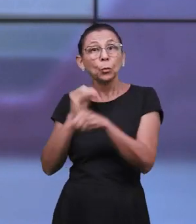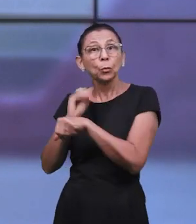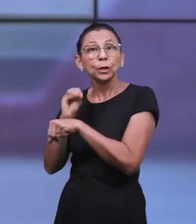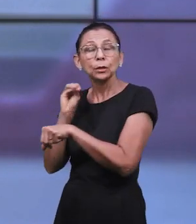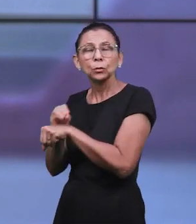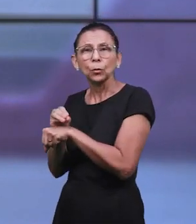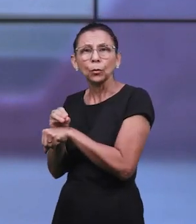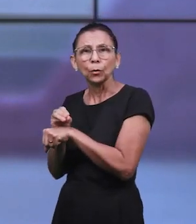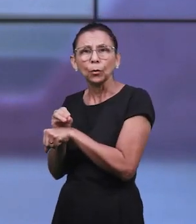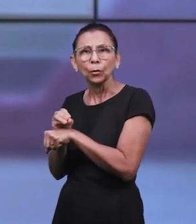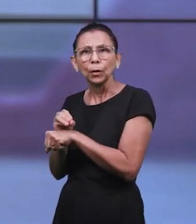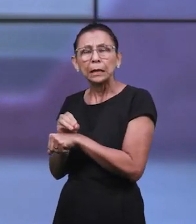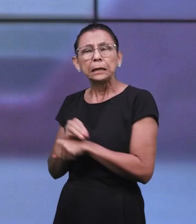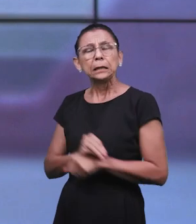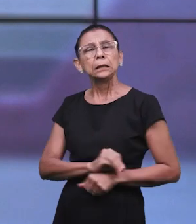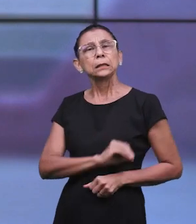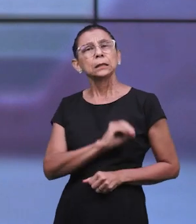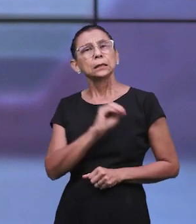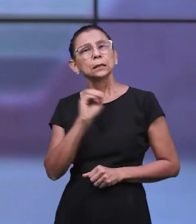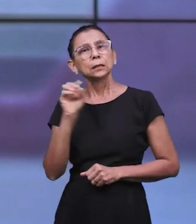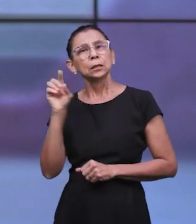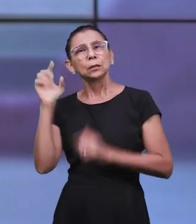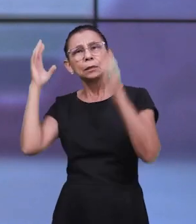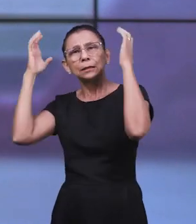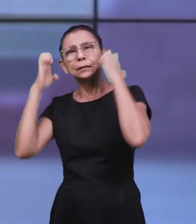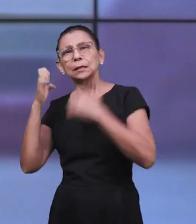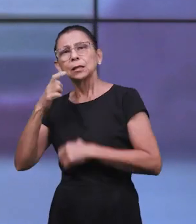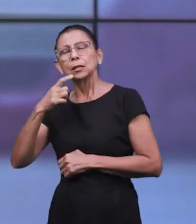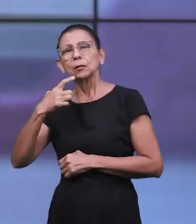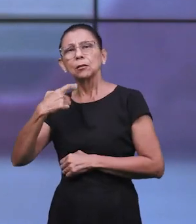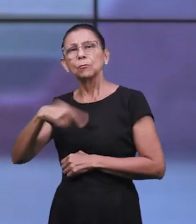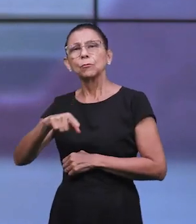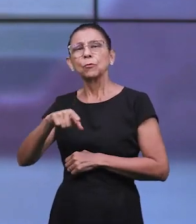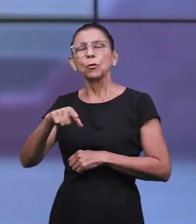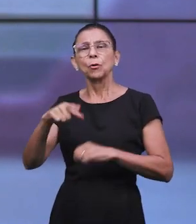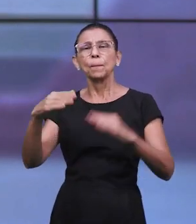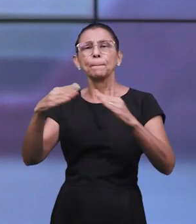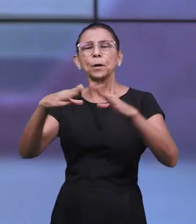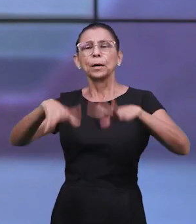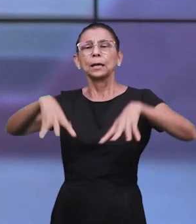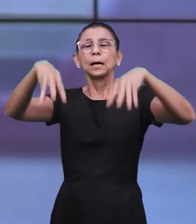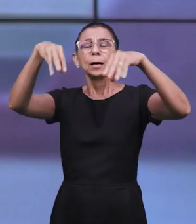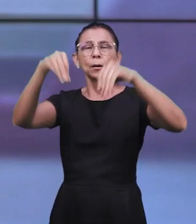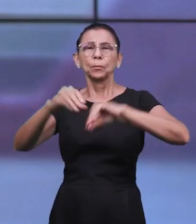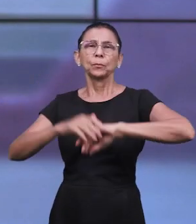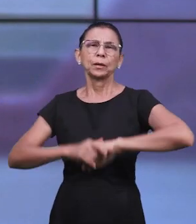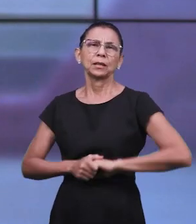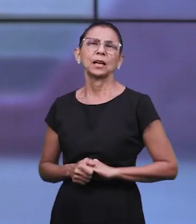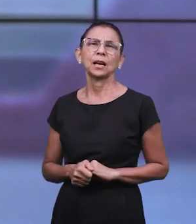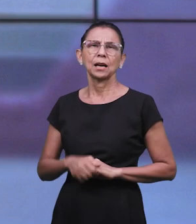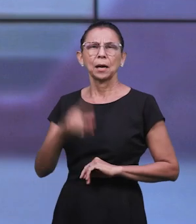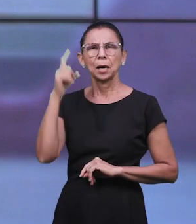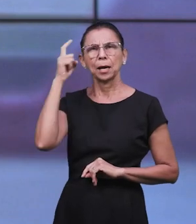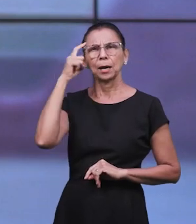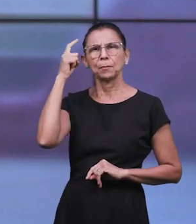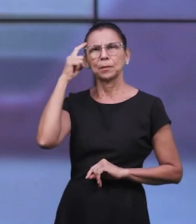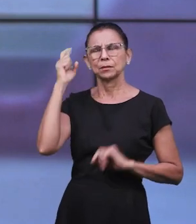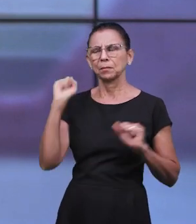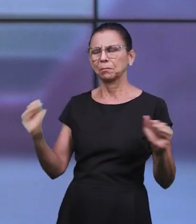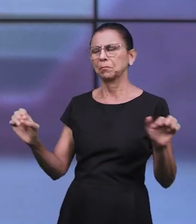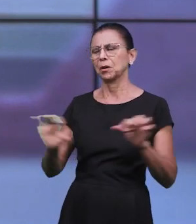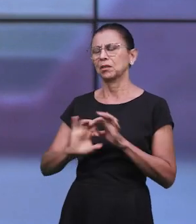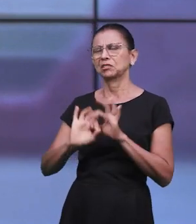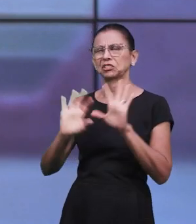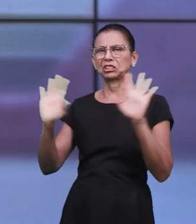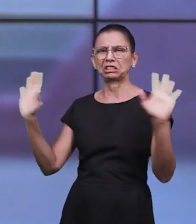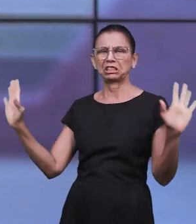agiu depois que Esther foi viver no palácio? A deixou livremente, porque já havia educado e ensinado tudo